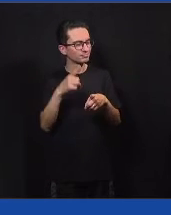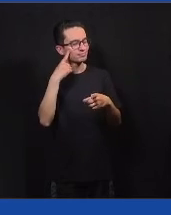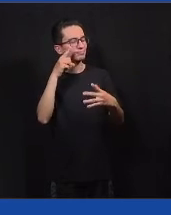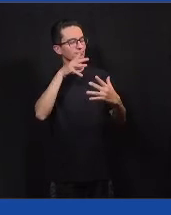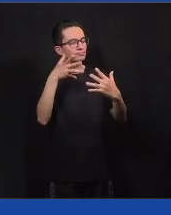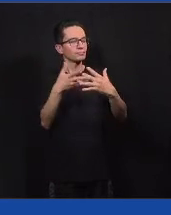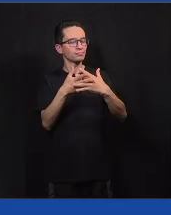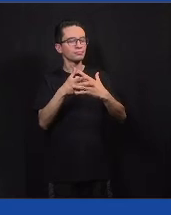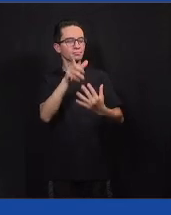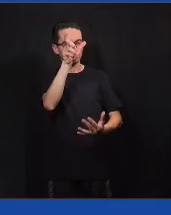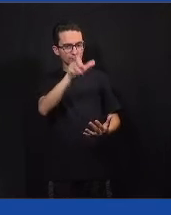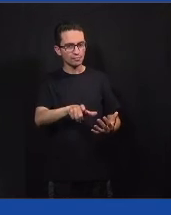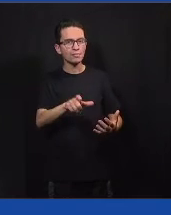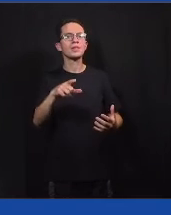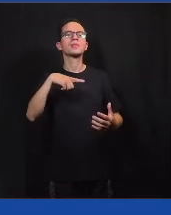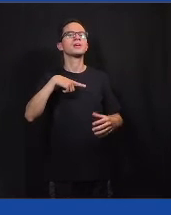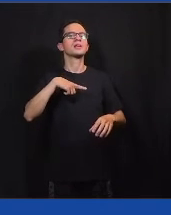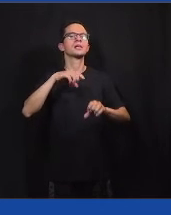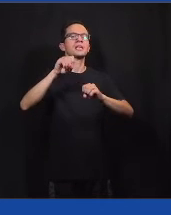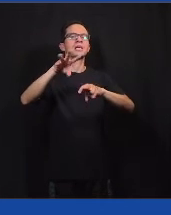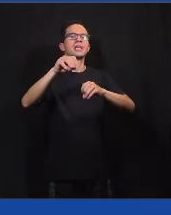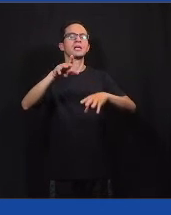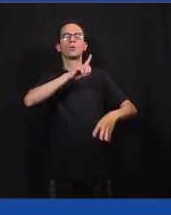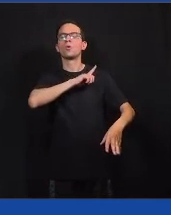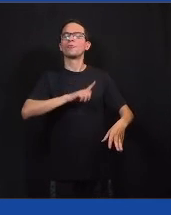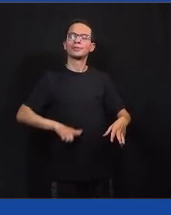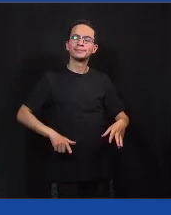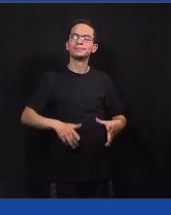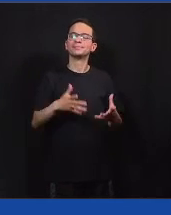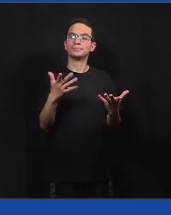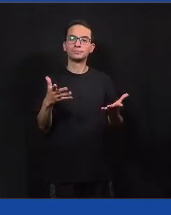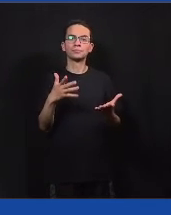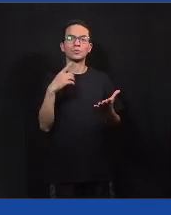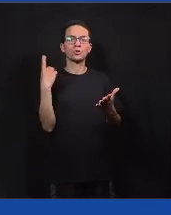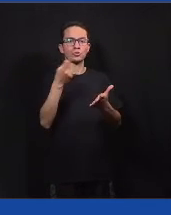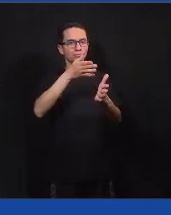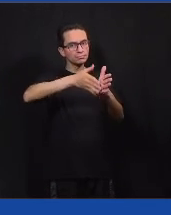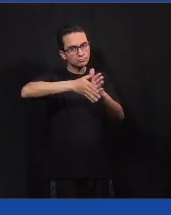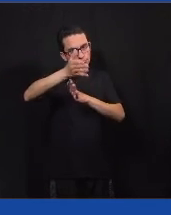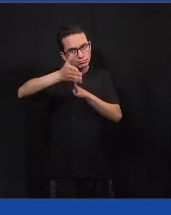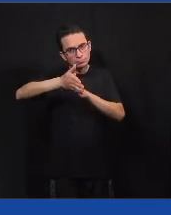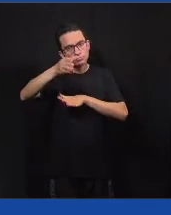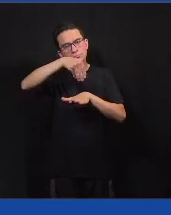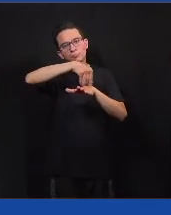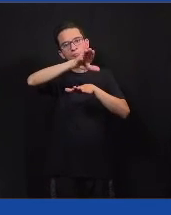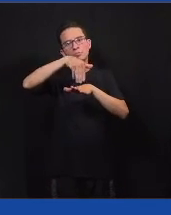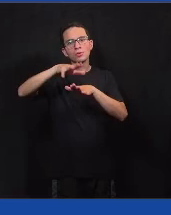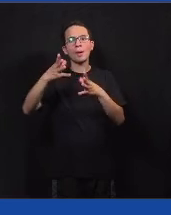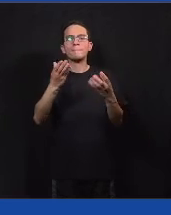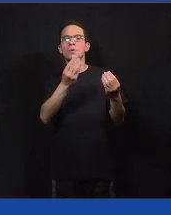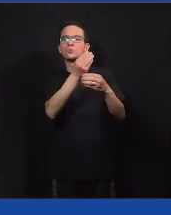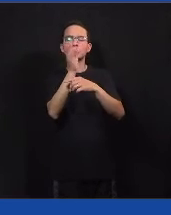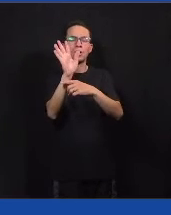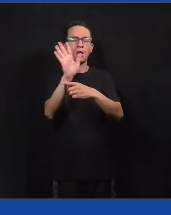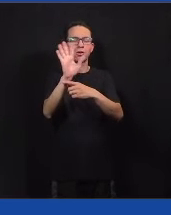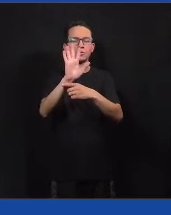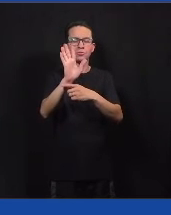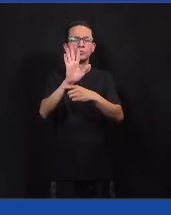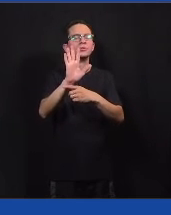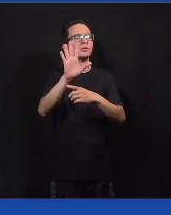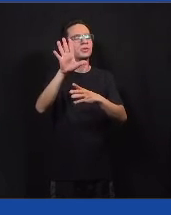sobre a educação política, então, a gente recomendou aí muitos canais no YouTube, vídeos, séries,